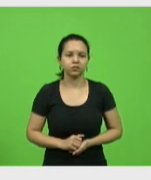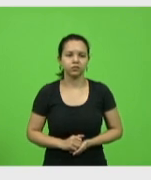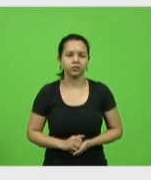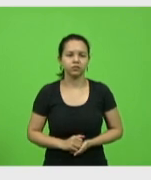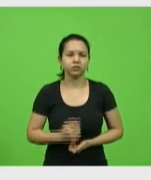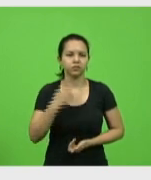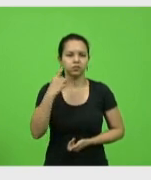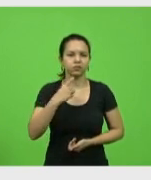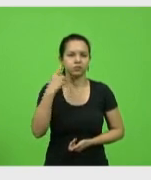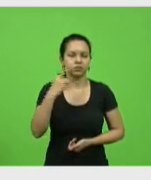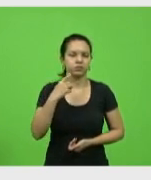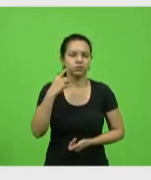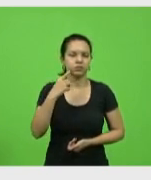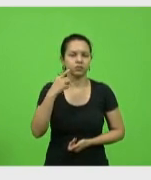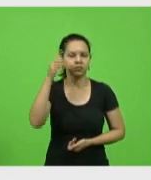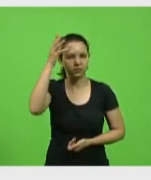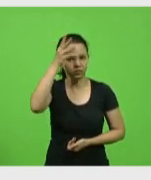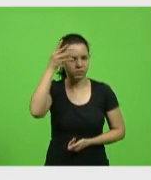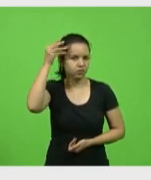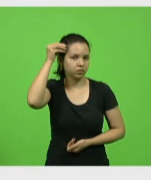Deputada Luciane Carminati.